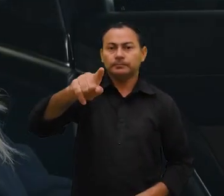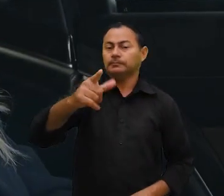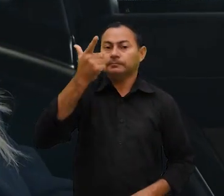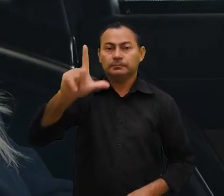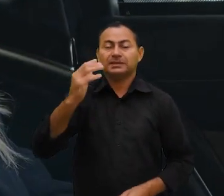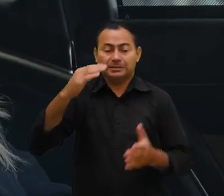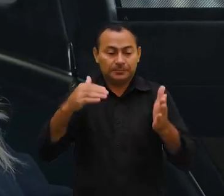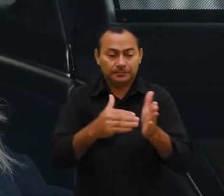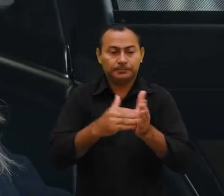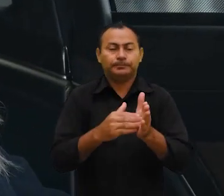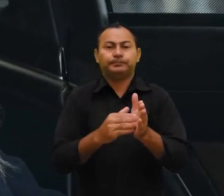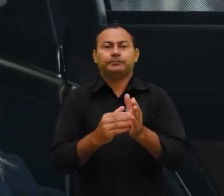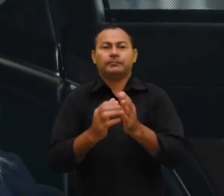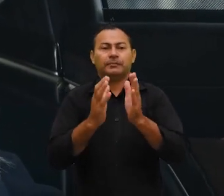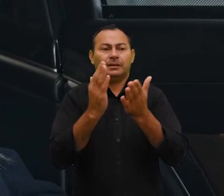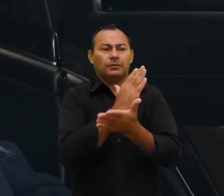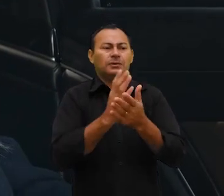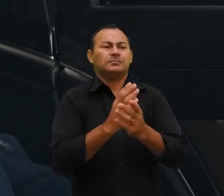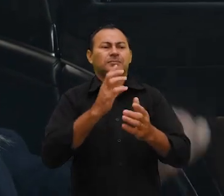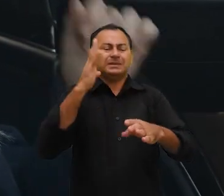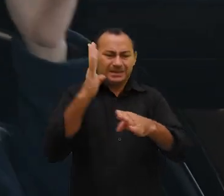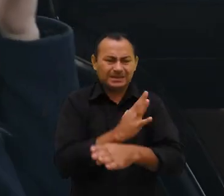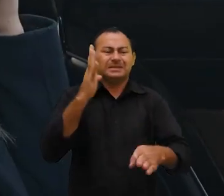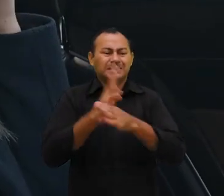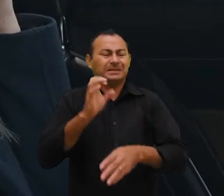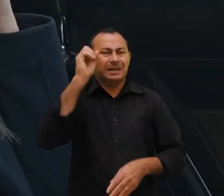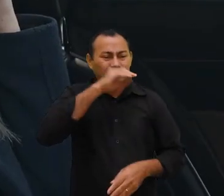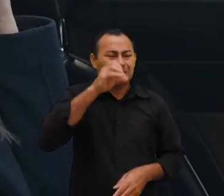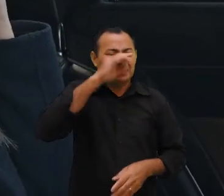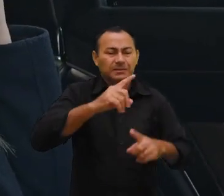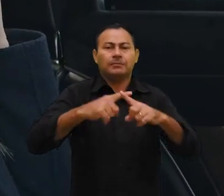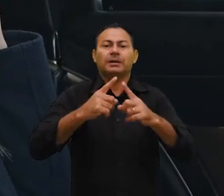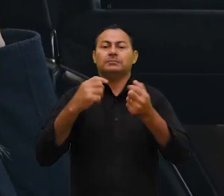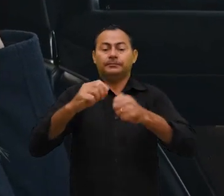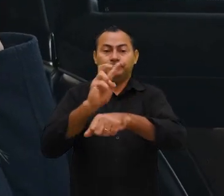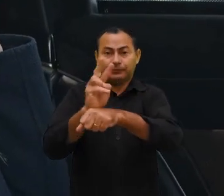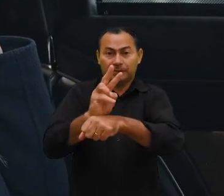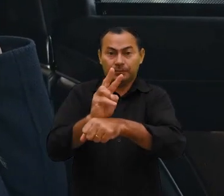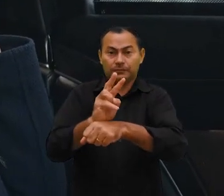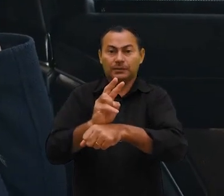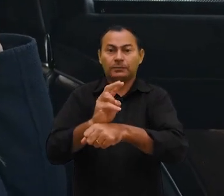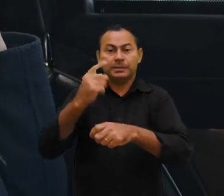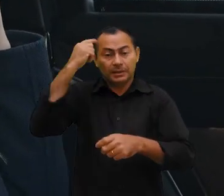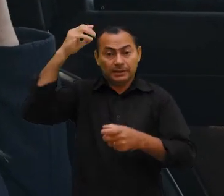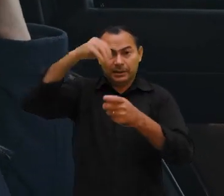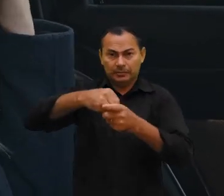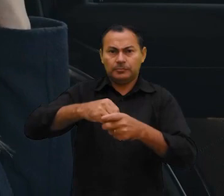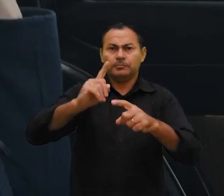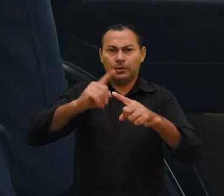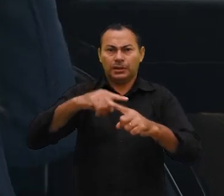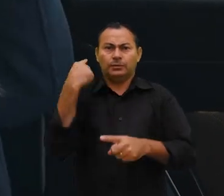vezes você não consegue impedir de bater a cabeça em algum lugar, mas consegue controlar os pensamentos que mantém dentro dela.